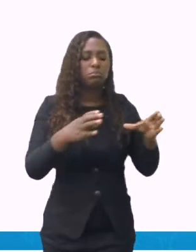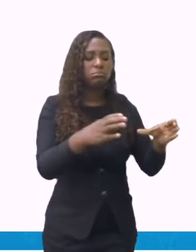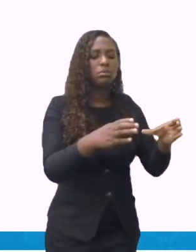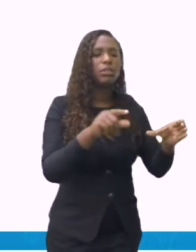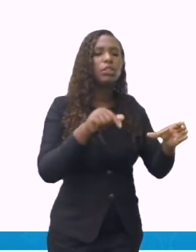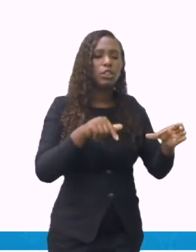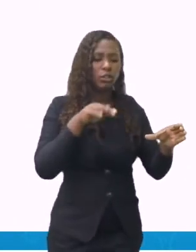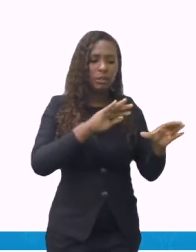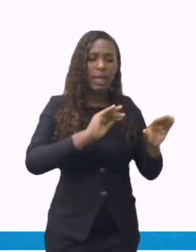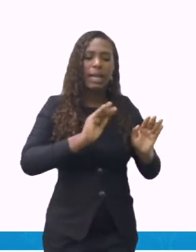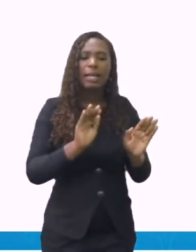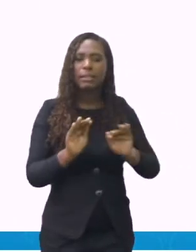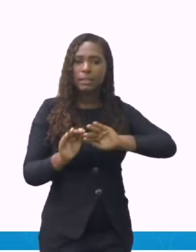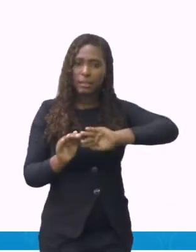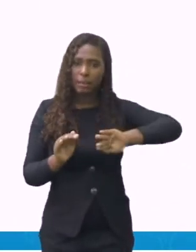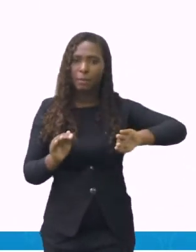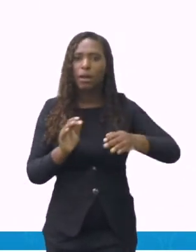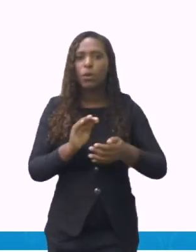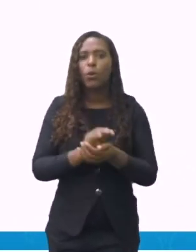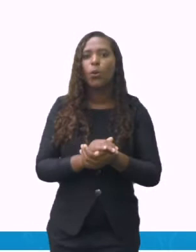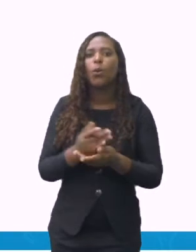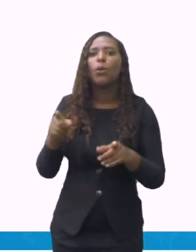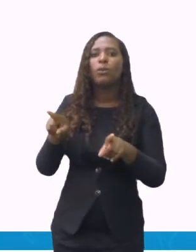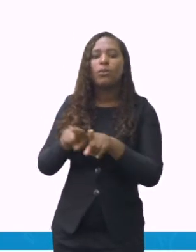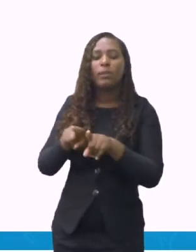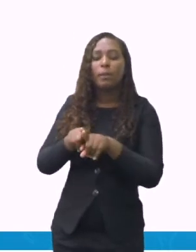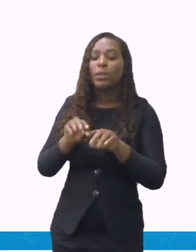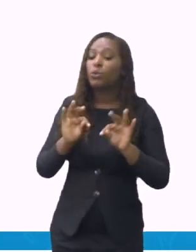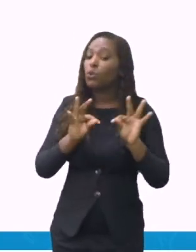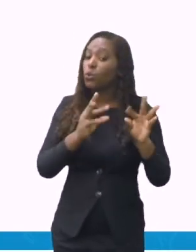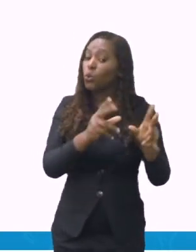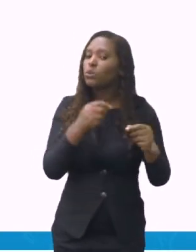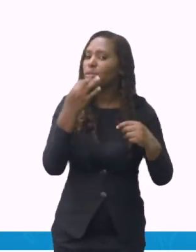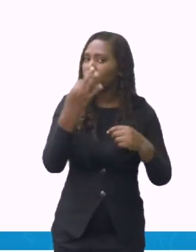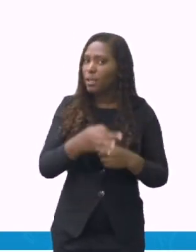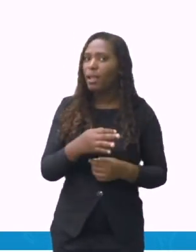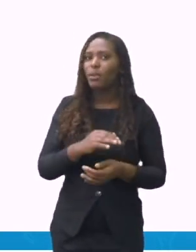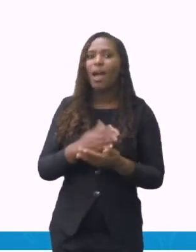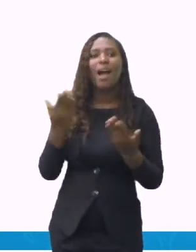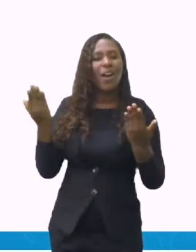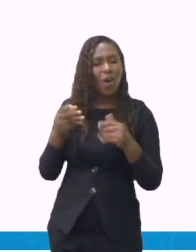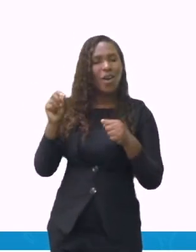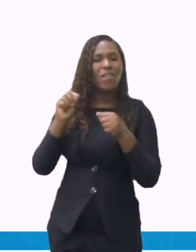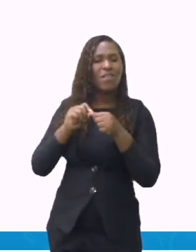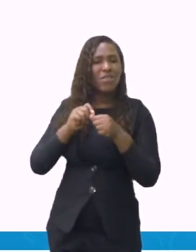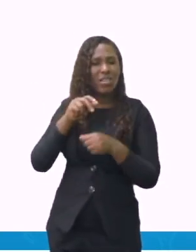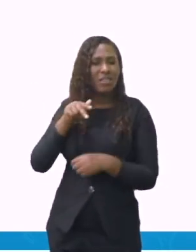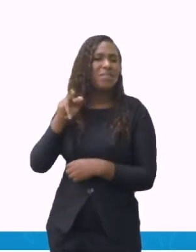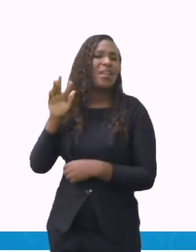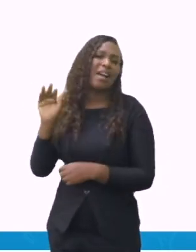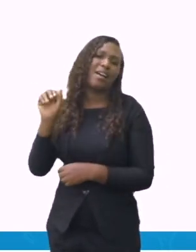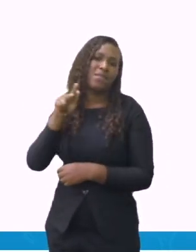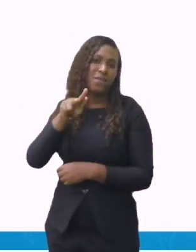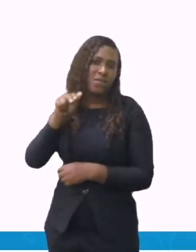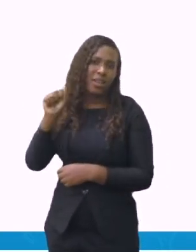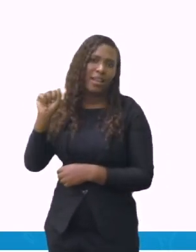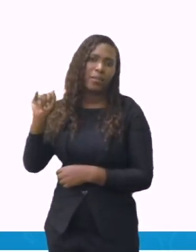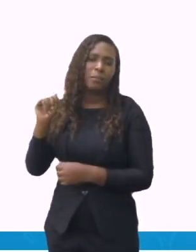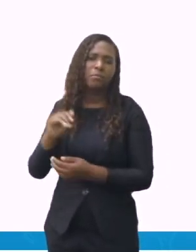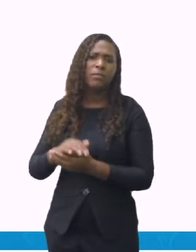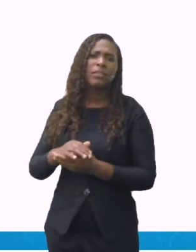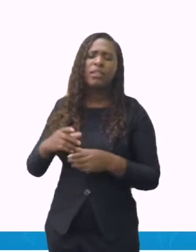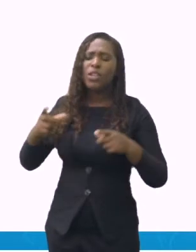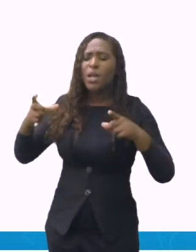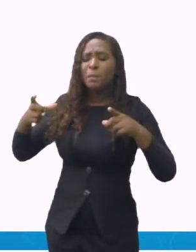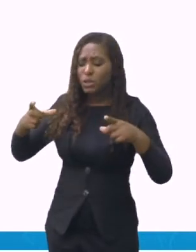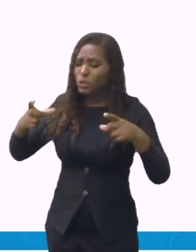E agora, eu vou fazer essa receita, né? Como preparar? Em qual recipiente eu devo usar? Lembra que a receita